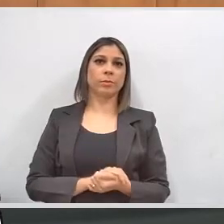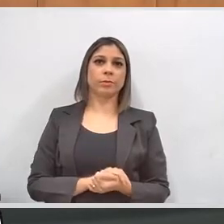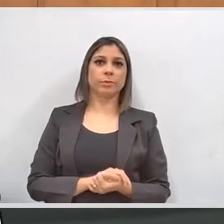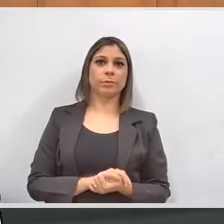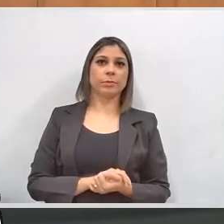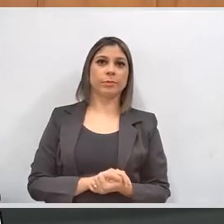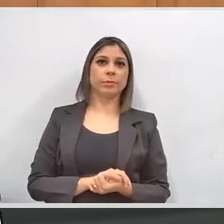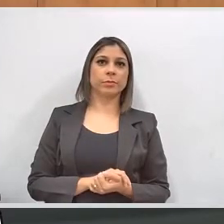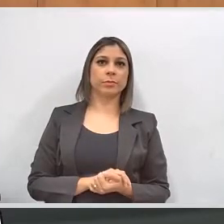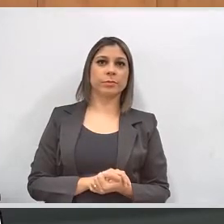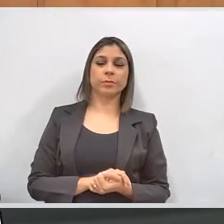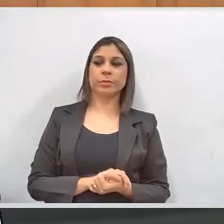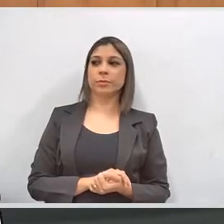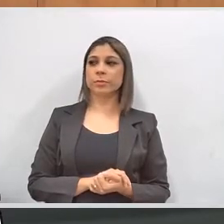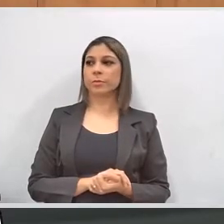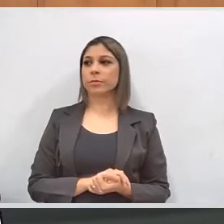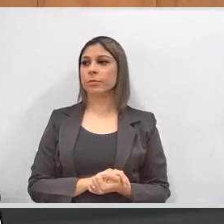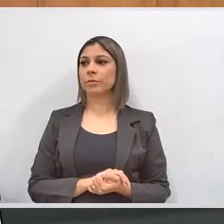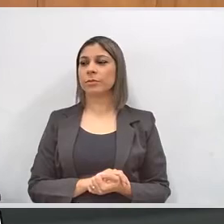Obrigado.